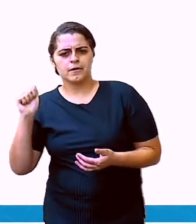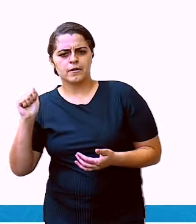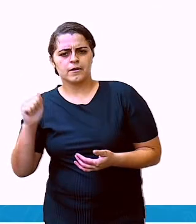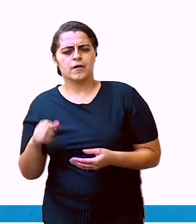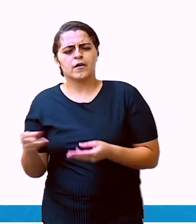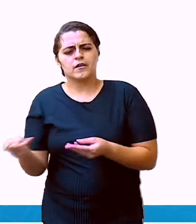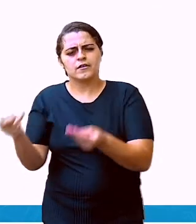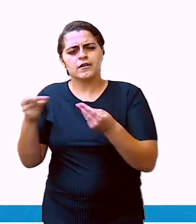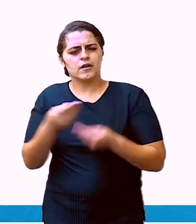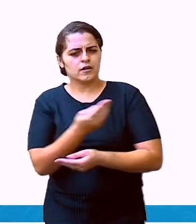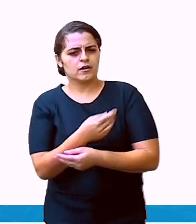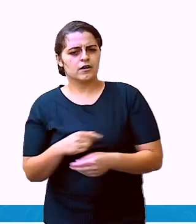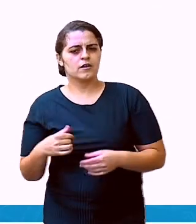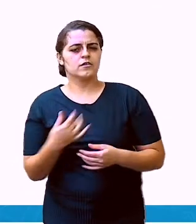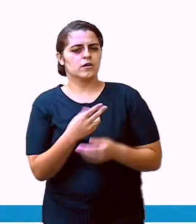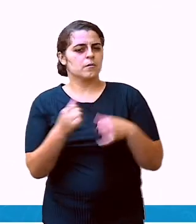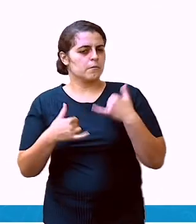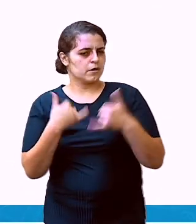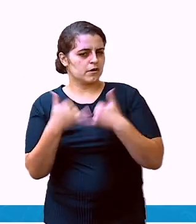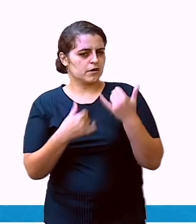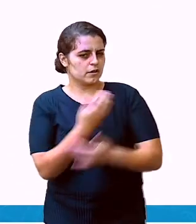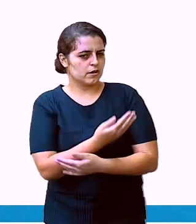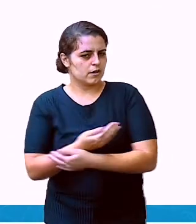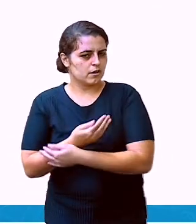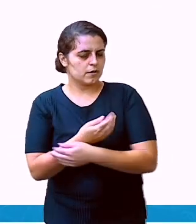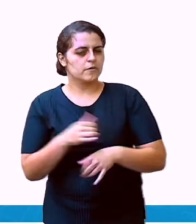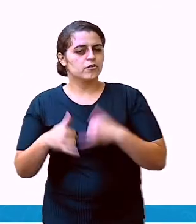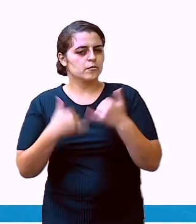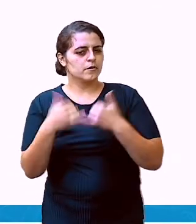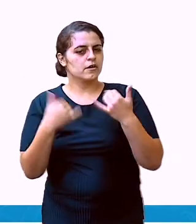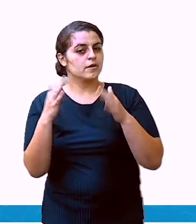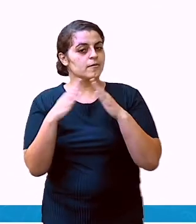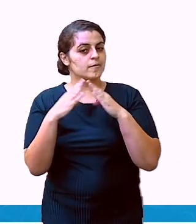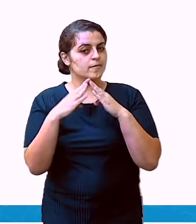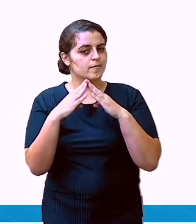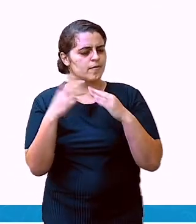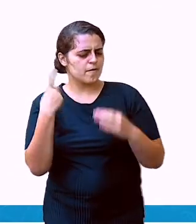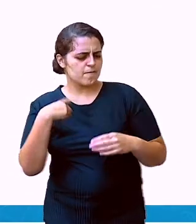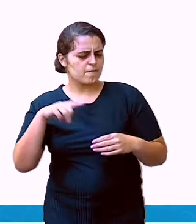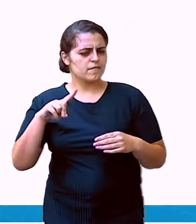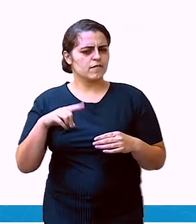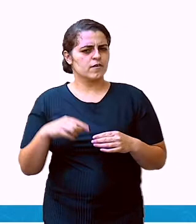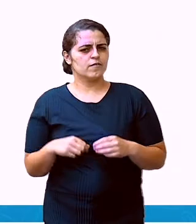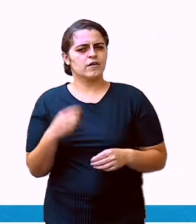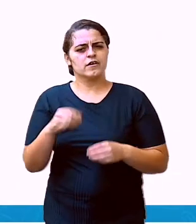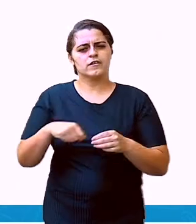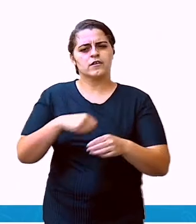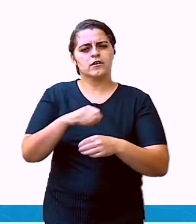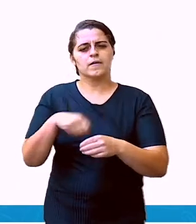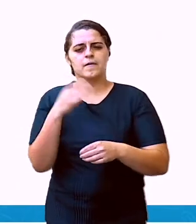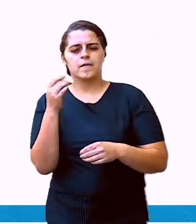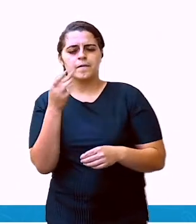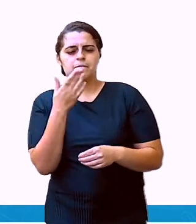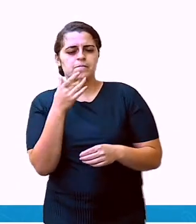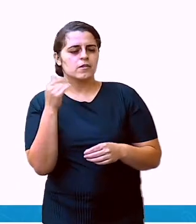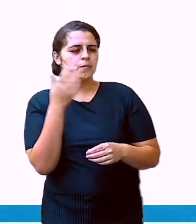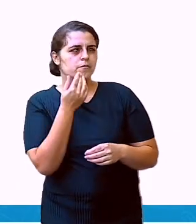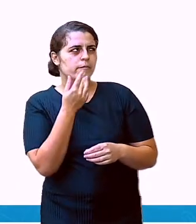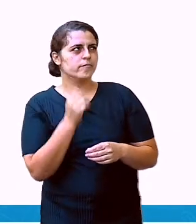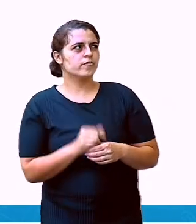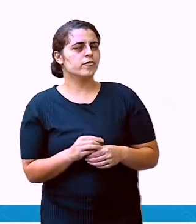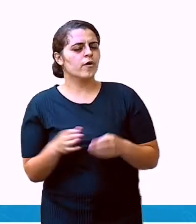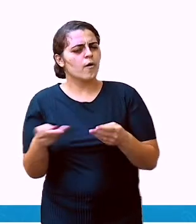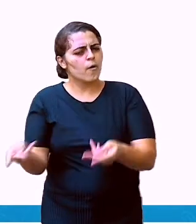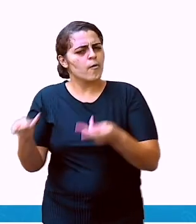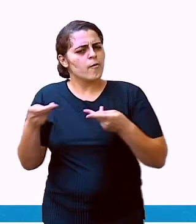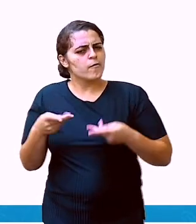Traga sua boneca nova para brincarmos na minha casa. Vamos fazer comidinha. Convide